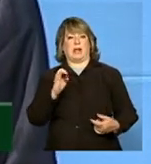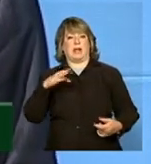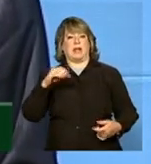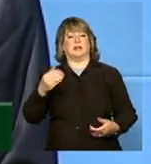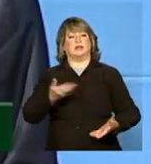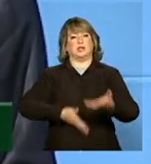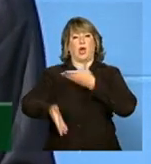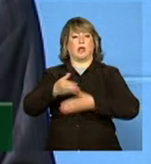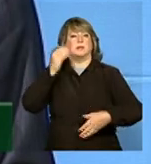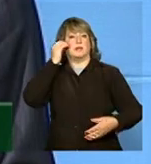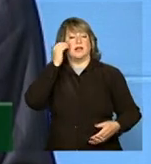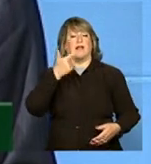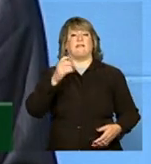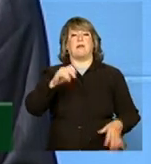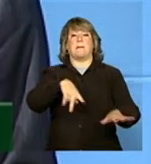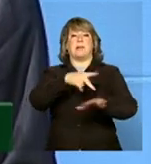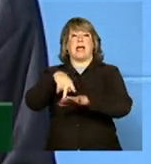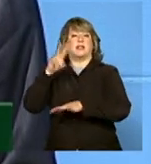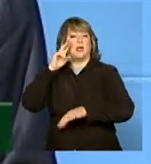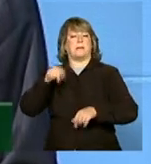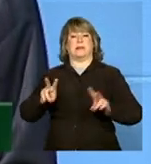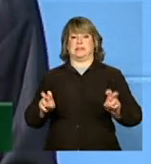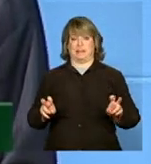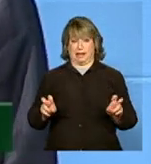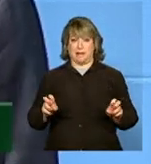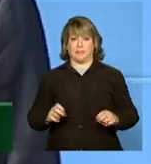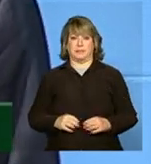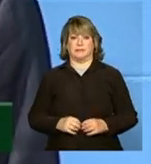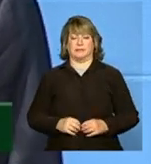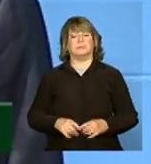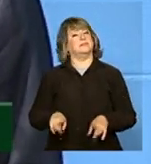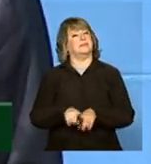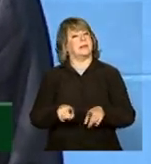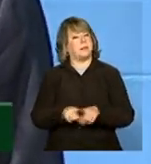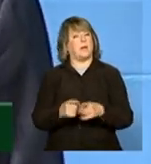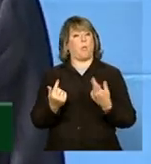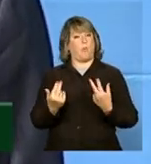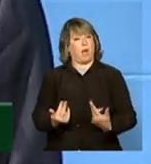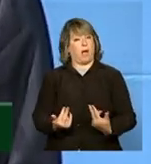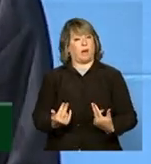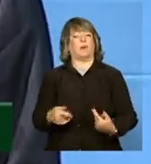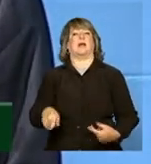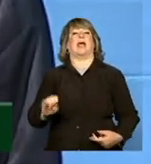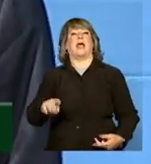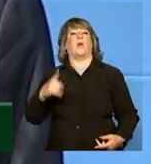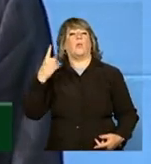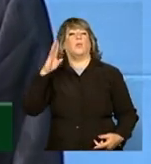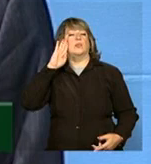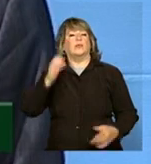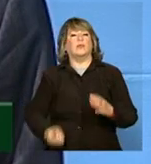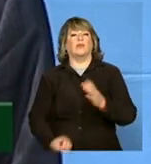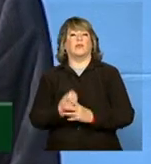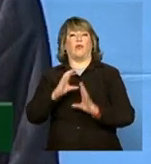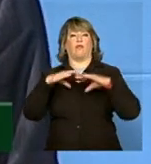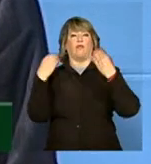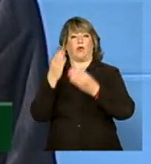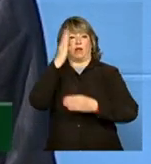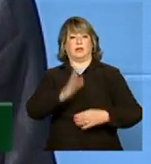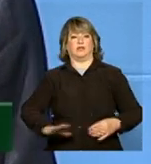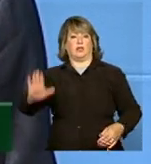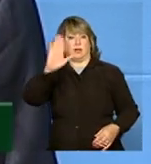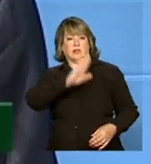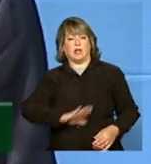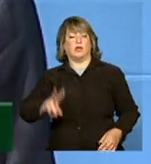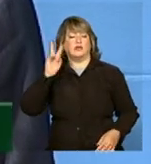com 20 países sobre a temática. Da mesma forma, é um dos fundadores do Fórum Nacional de Prevenção e